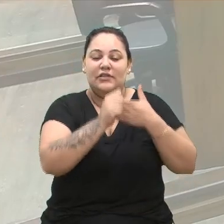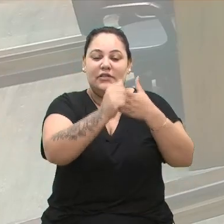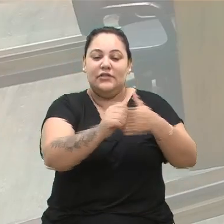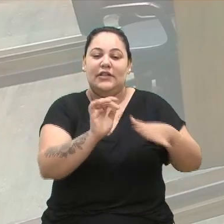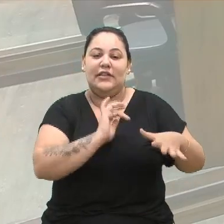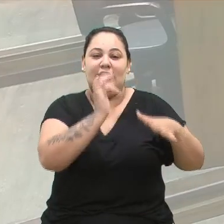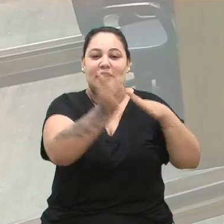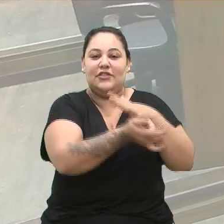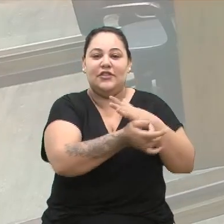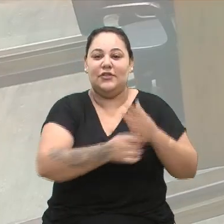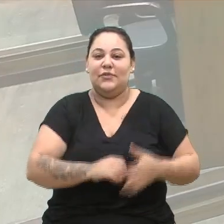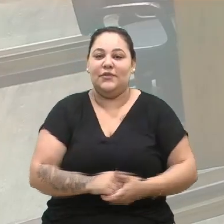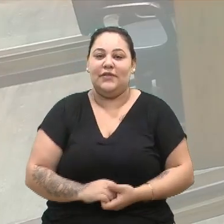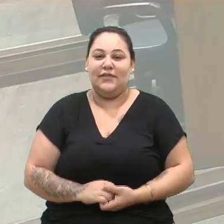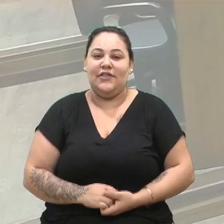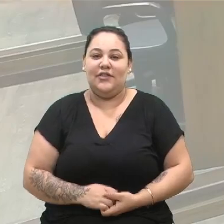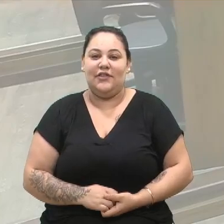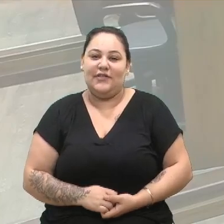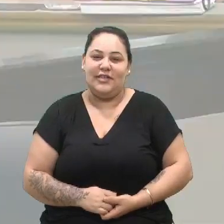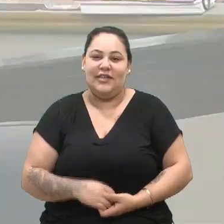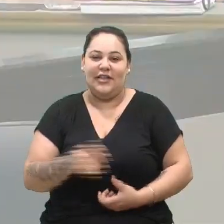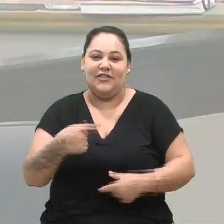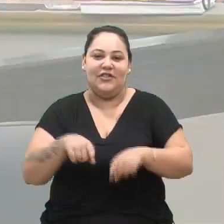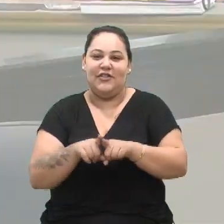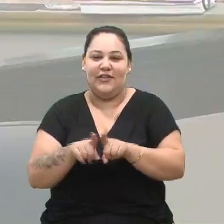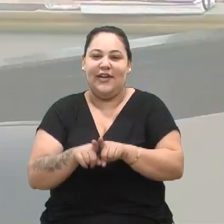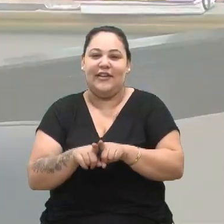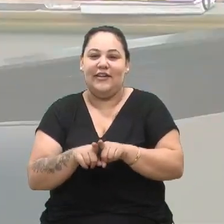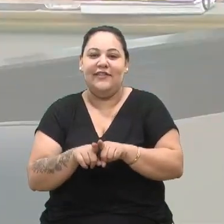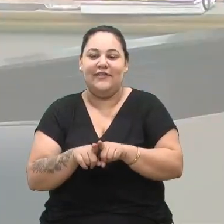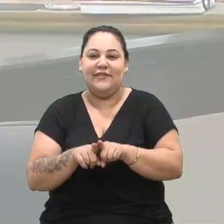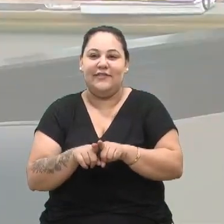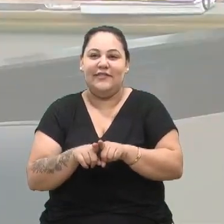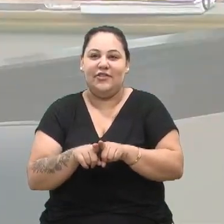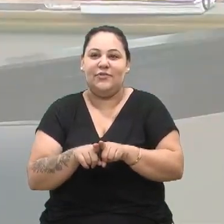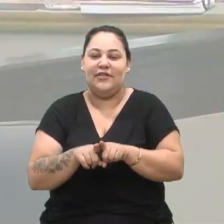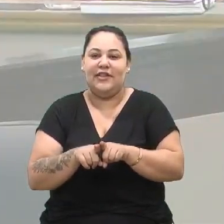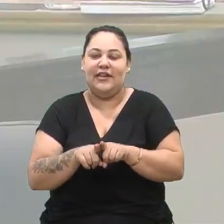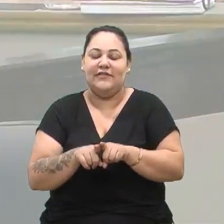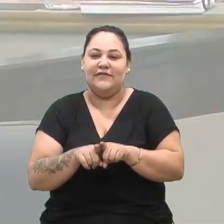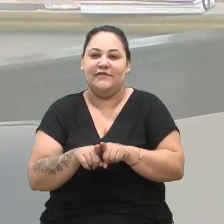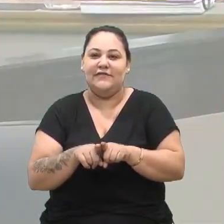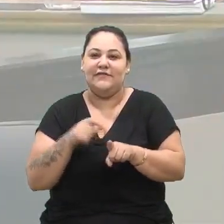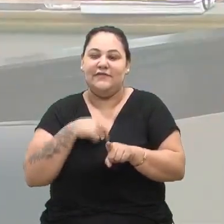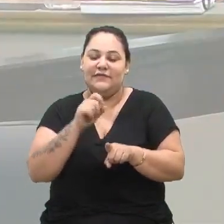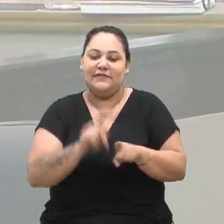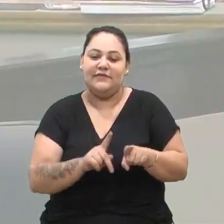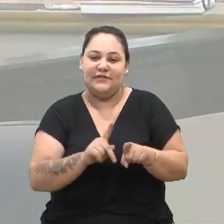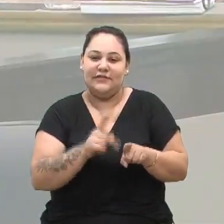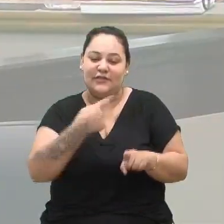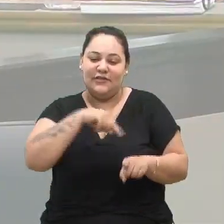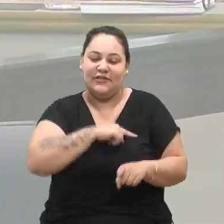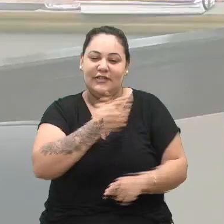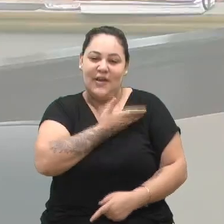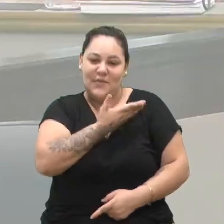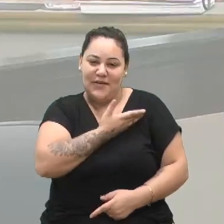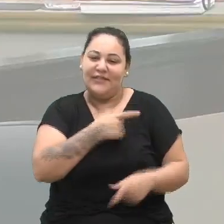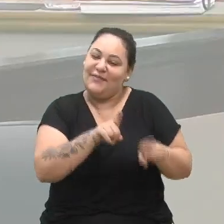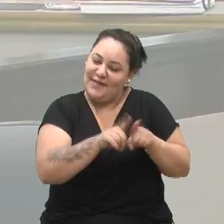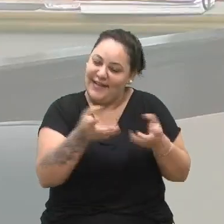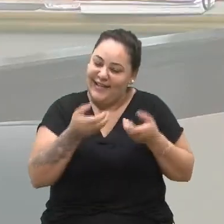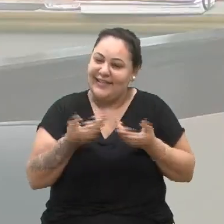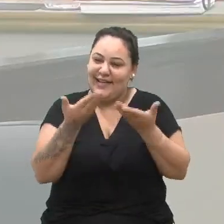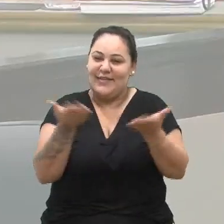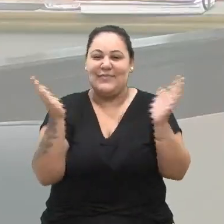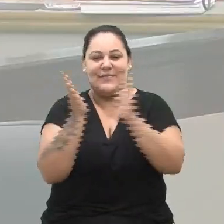Quero me juntar ao voto de congratulações do vereador Adriano Bressan. Parabéns ao nosso grande amigo, Valtinho Dausoto, que muito